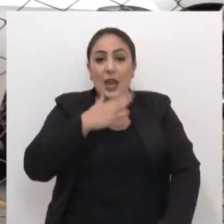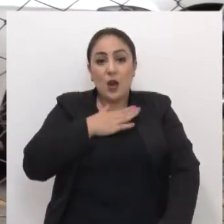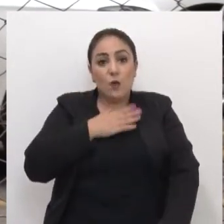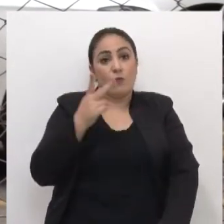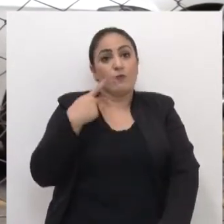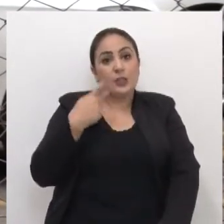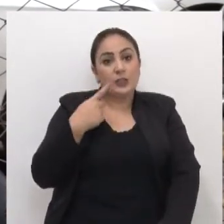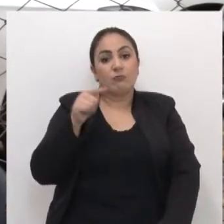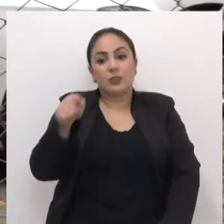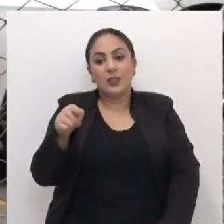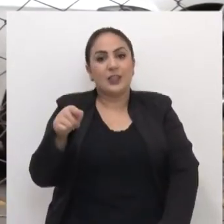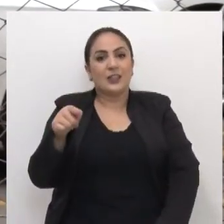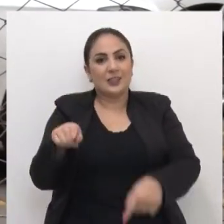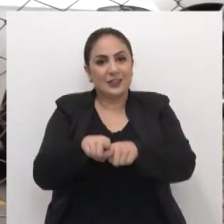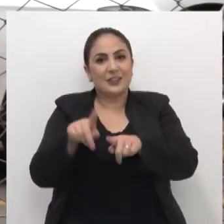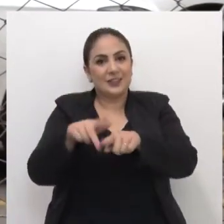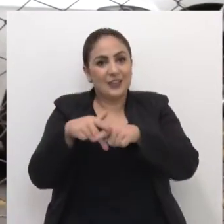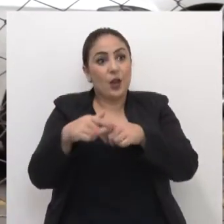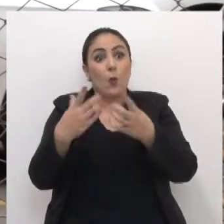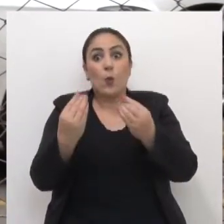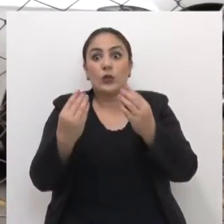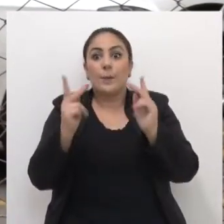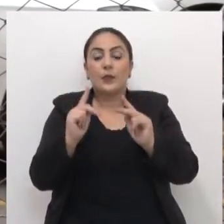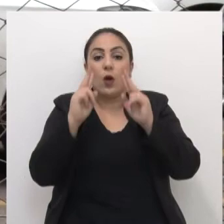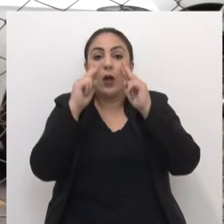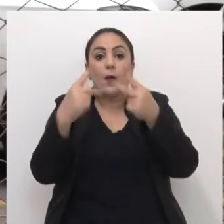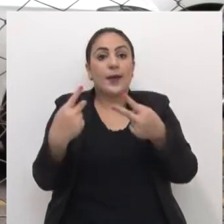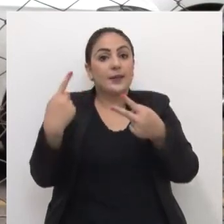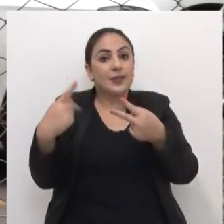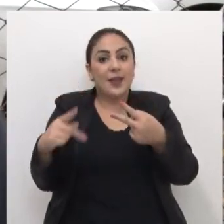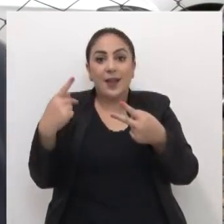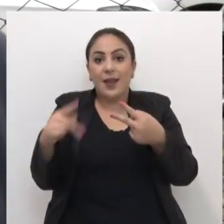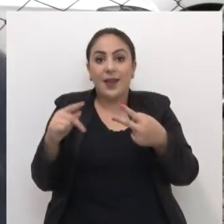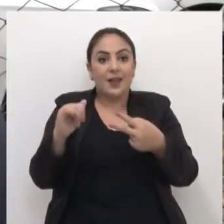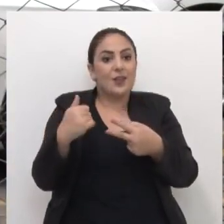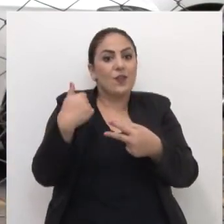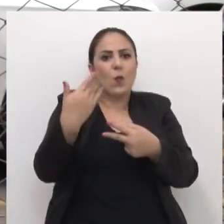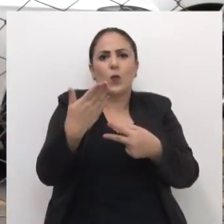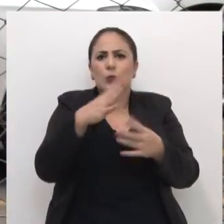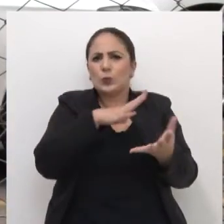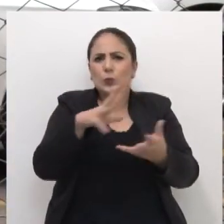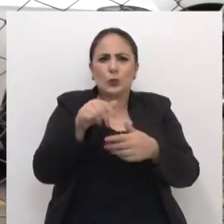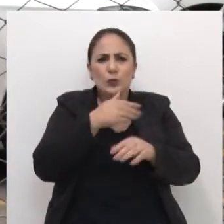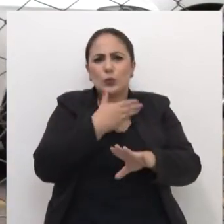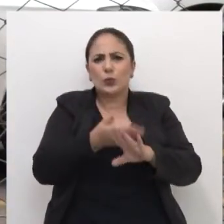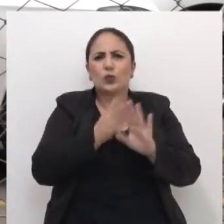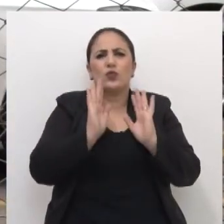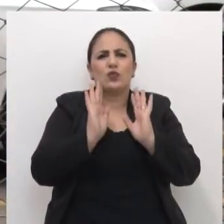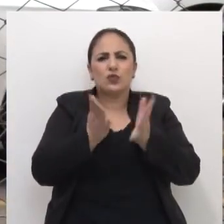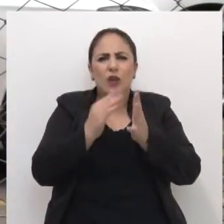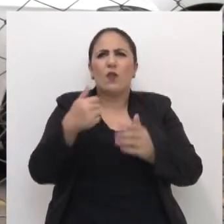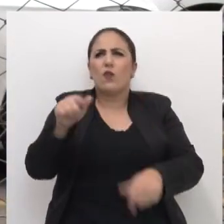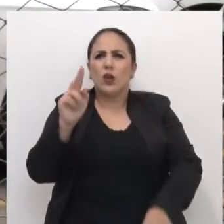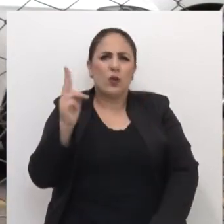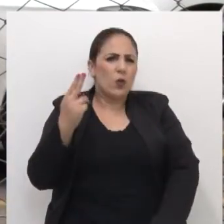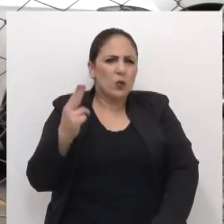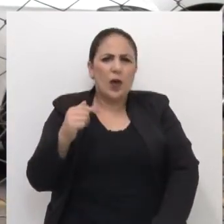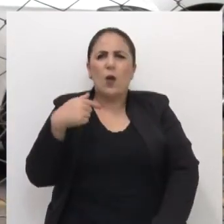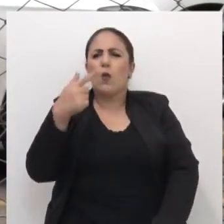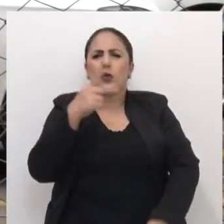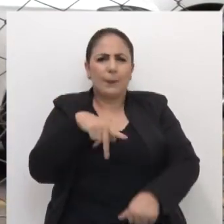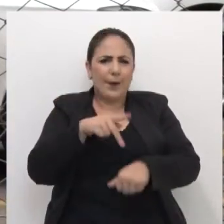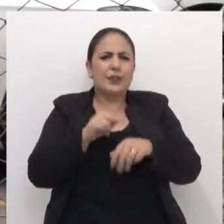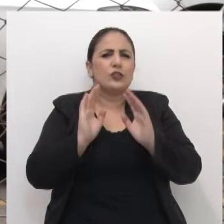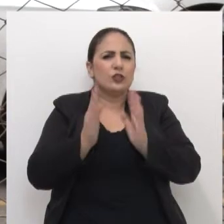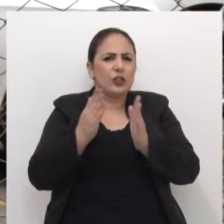vereador. E daí temos um ginete lá, que é prestigiado o Brasil inteiro, pra fora, e mundo também, né, que já teve até no Uruguai, em outros